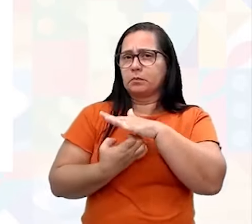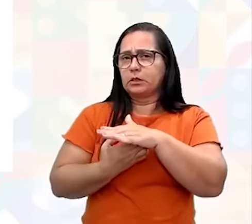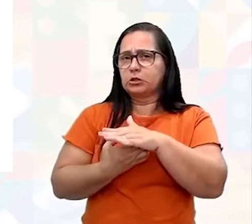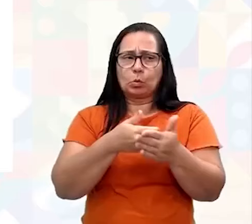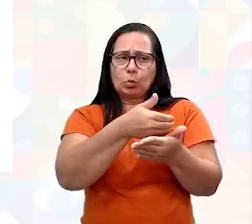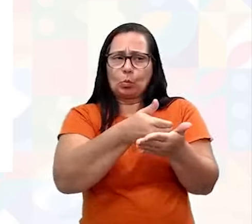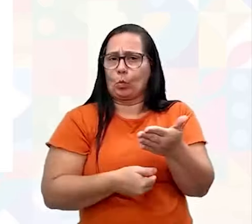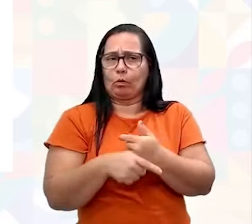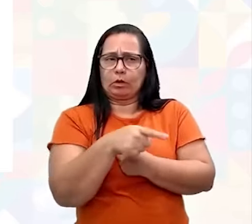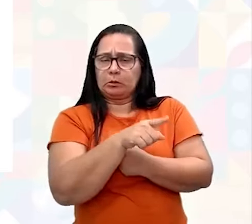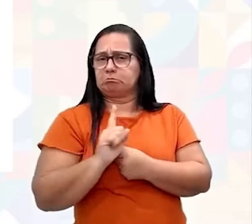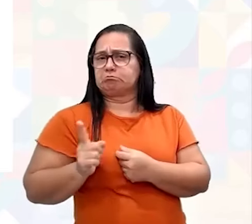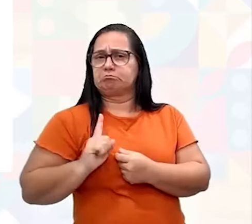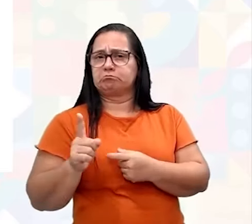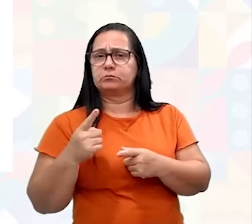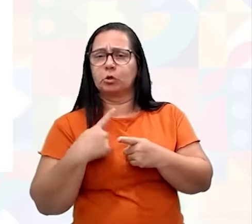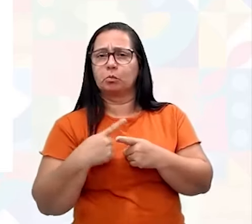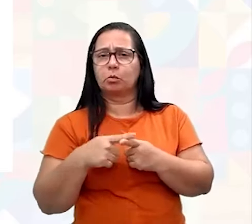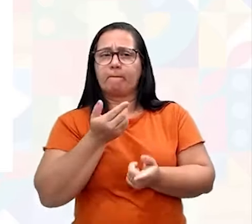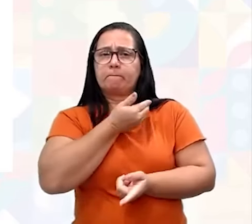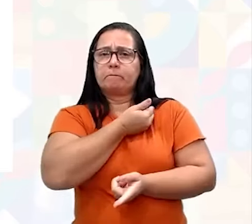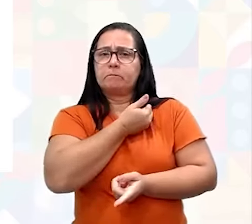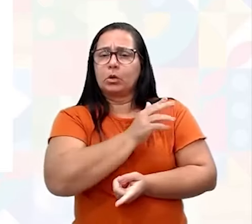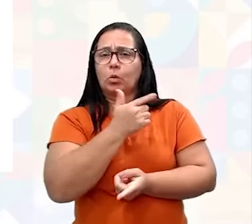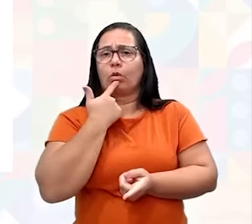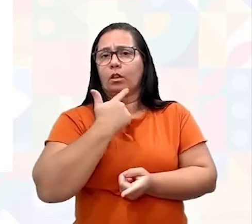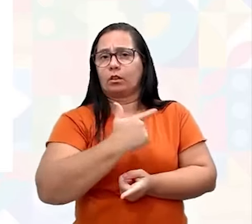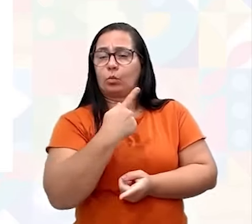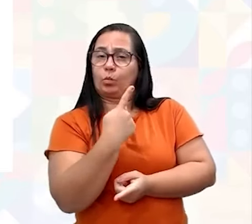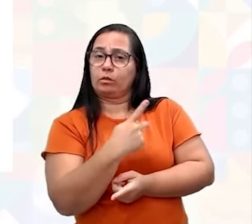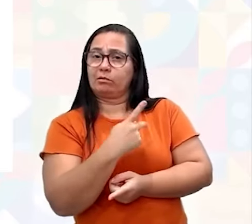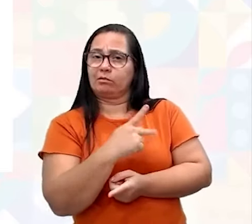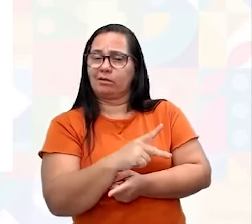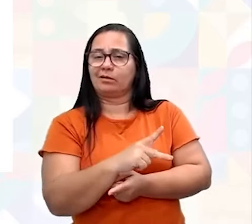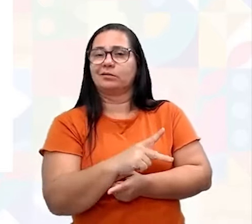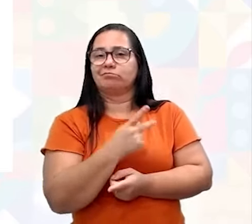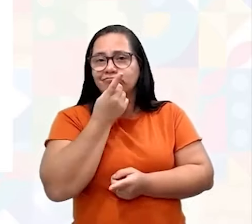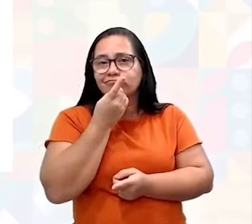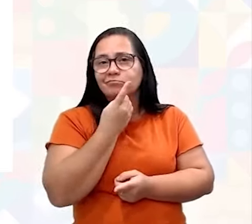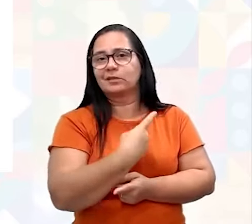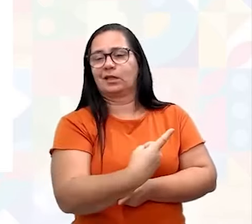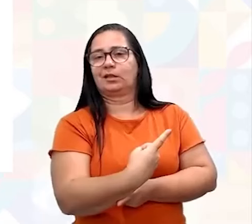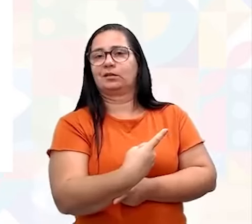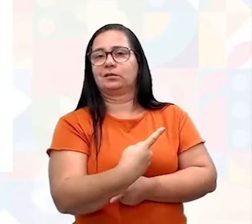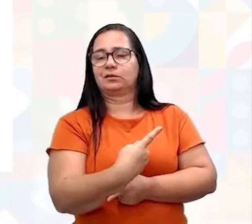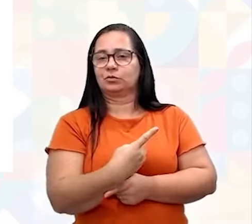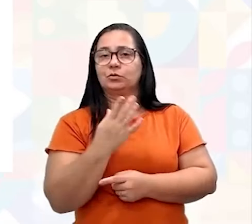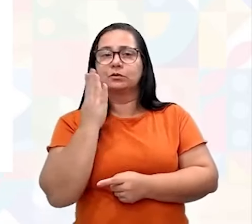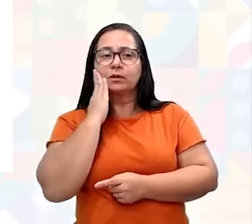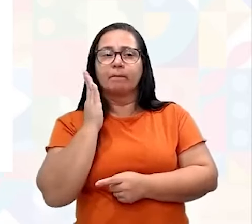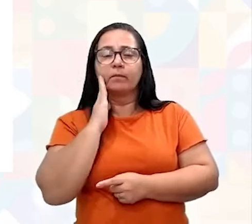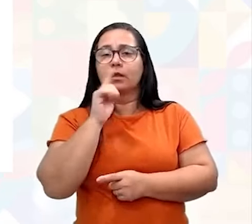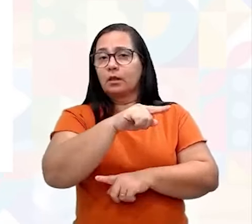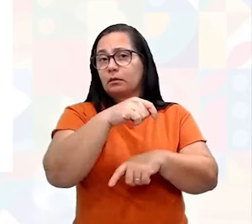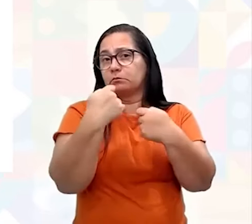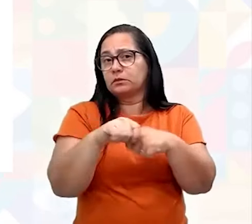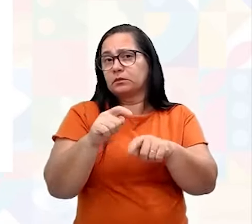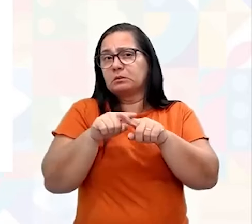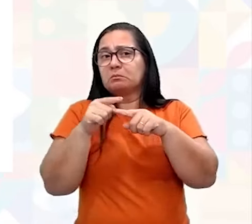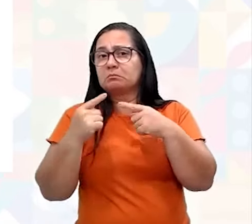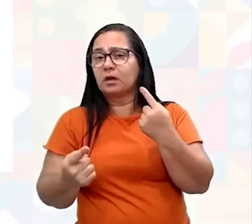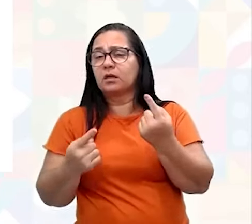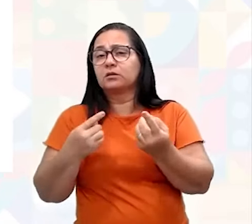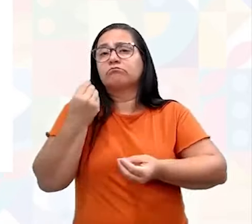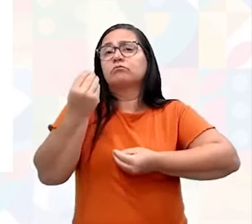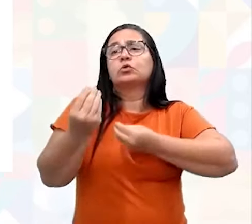contratando o outro por essa questão de preconceito, por não ter essa visão cultural. É saber que o outro está ali, mas até que ponto